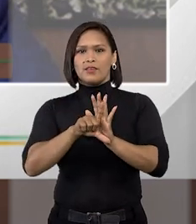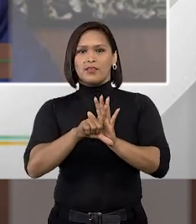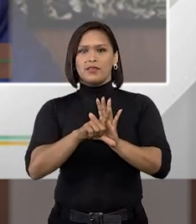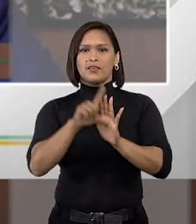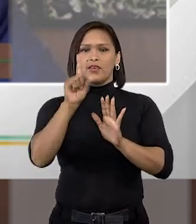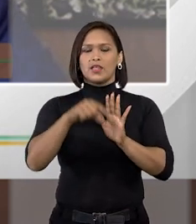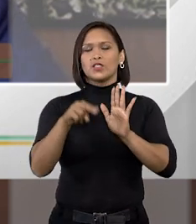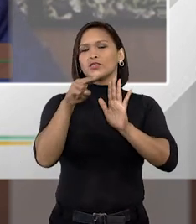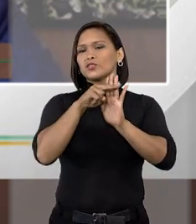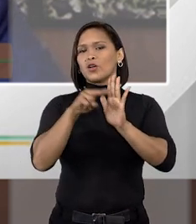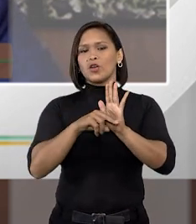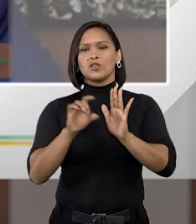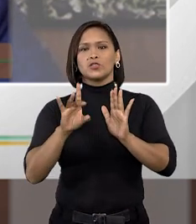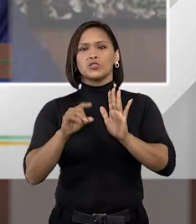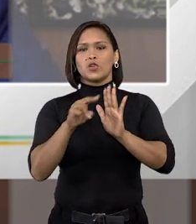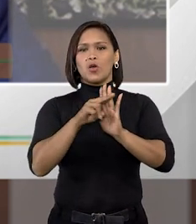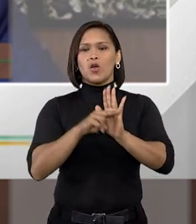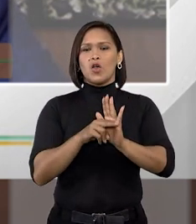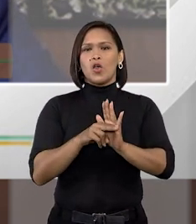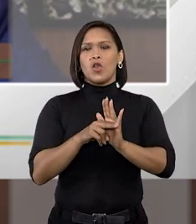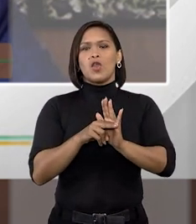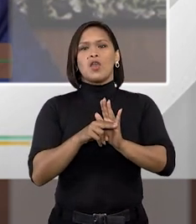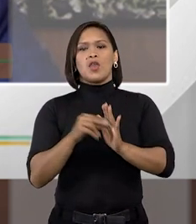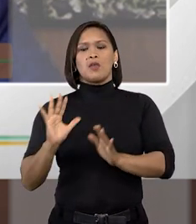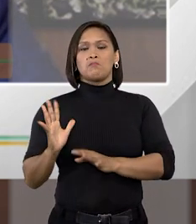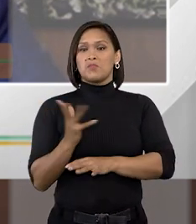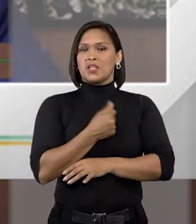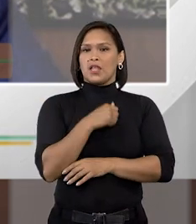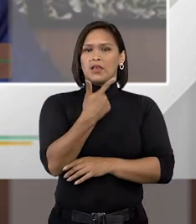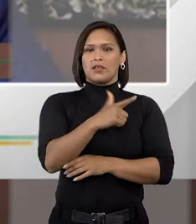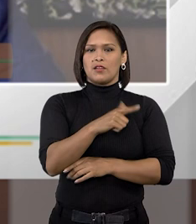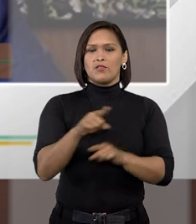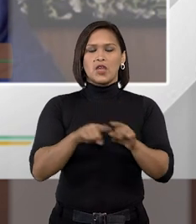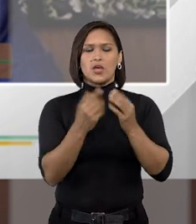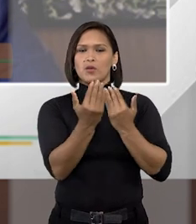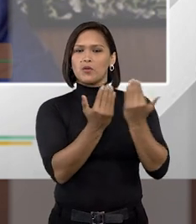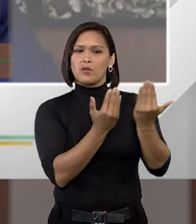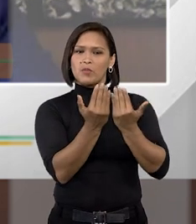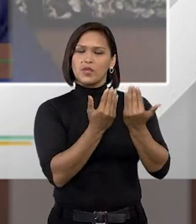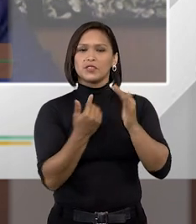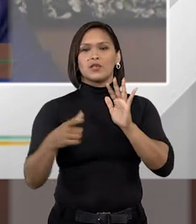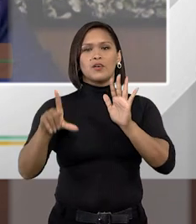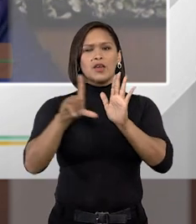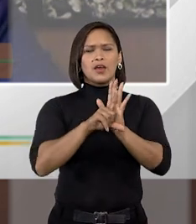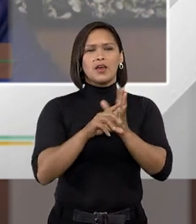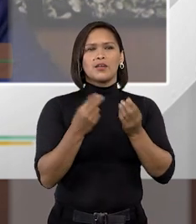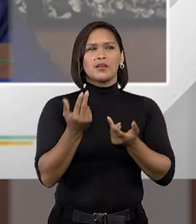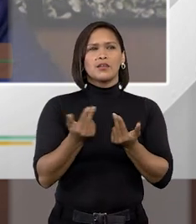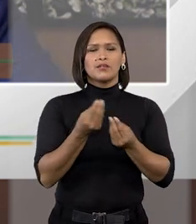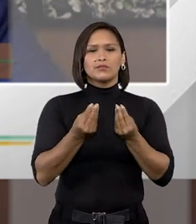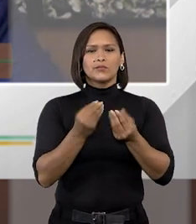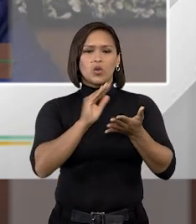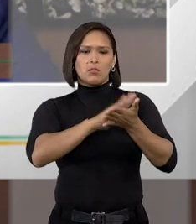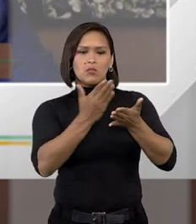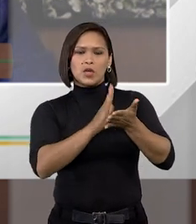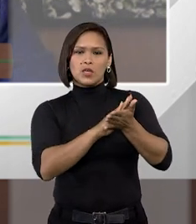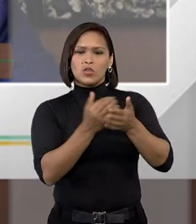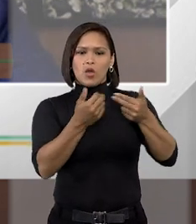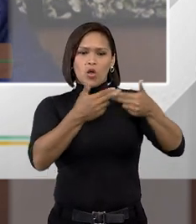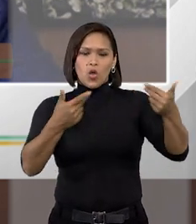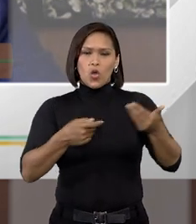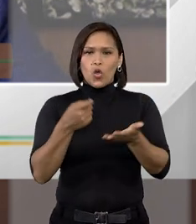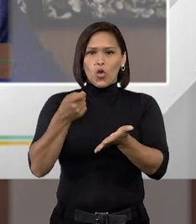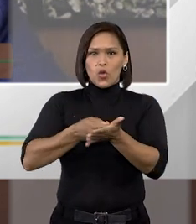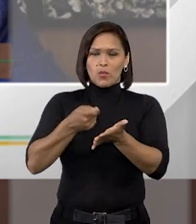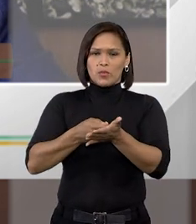só uma normativa, ela não faz milagre, né? Se a gente tivesse que fazer uma comparação, a lei seria como o manual de um produto que a gente